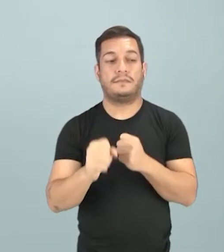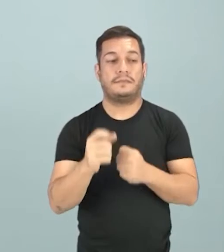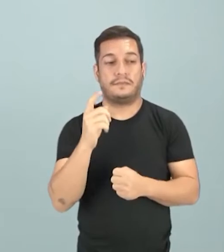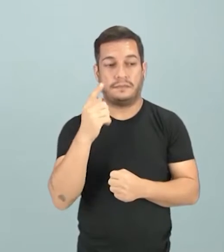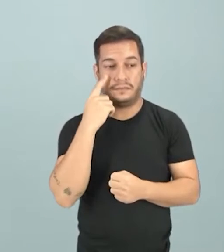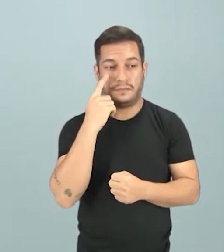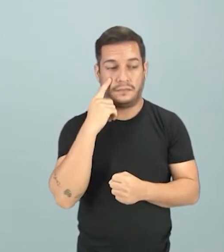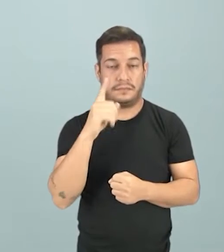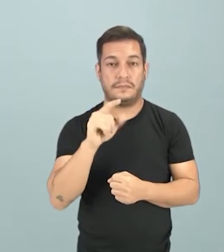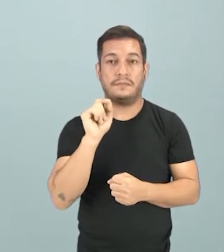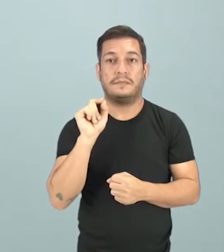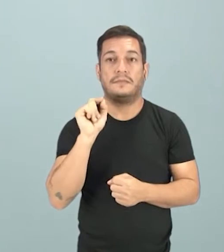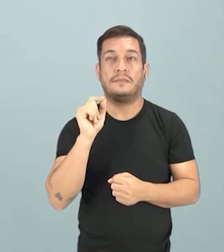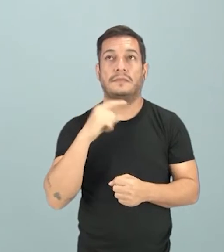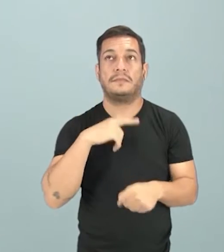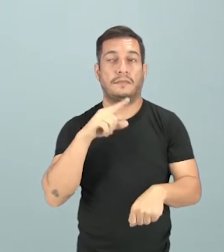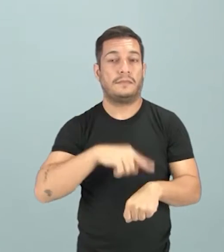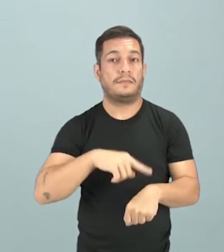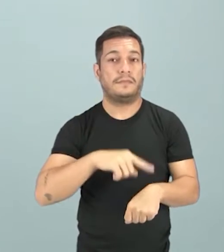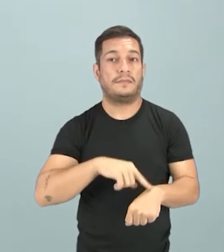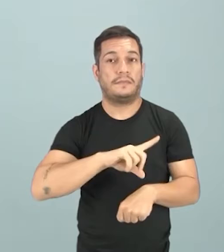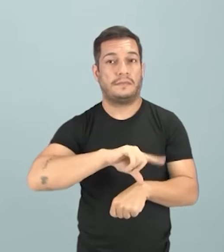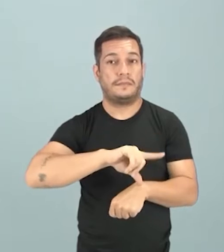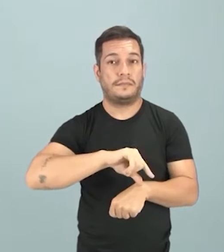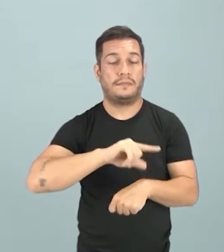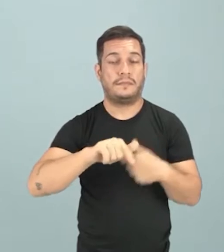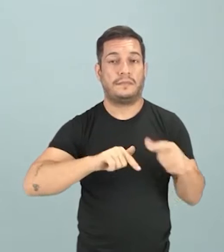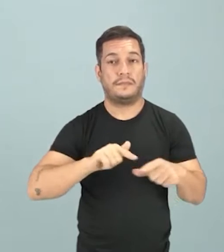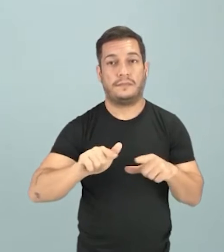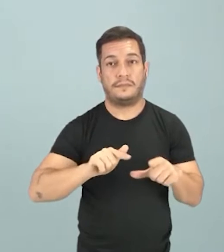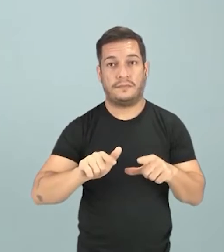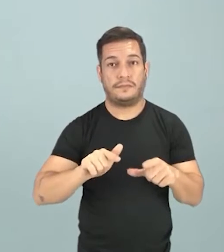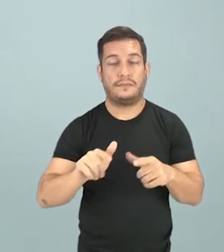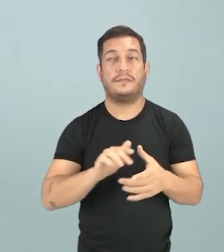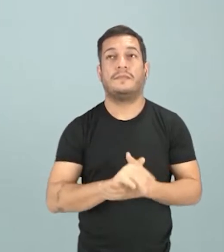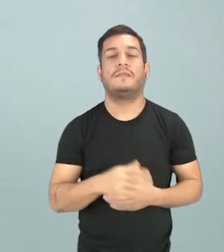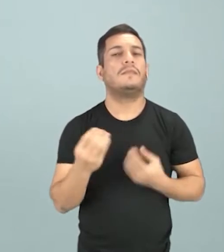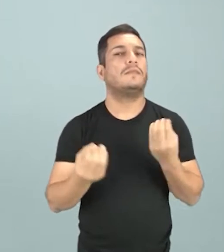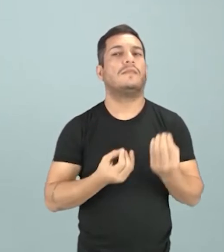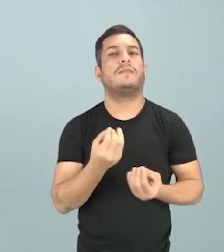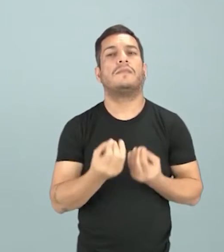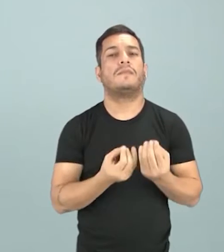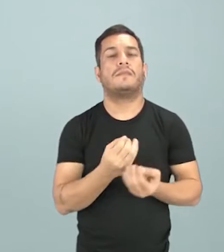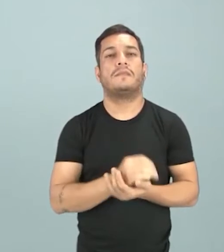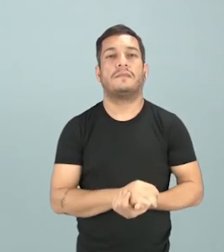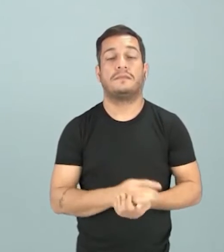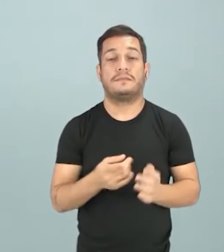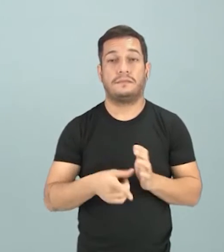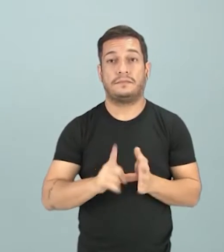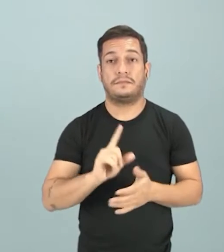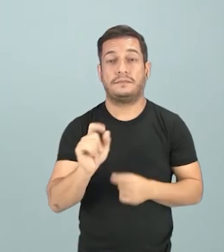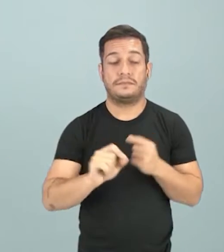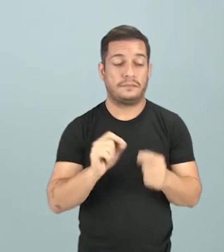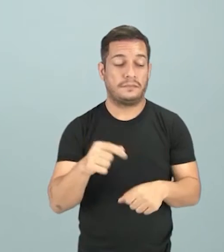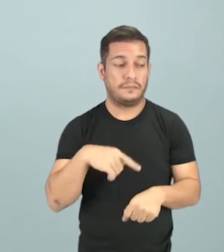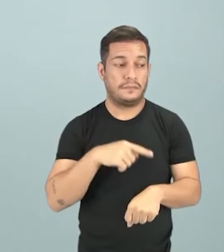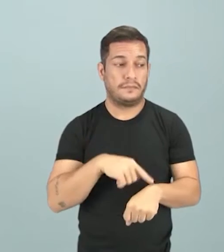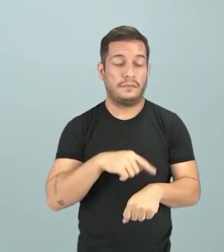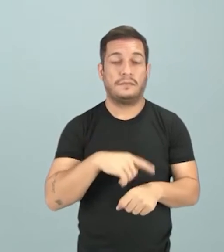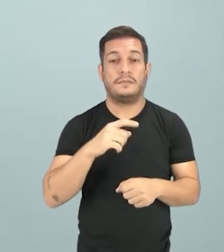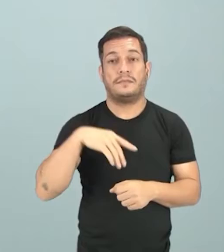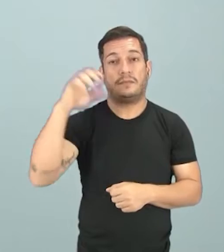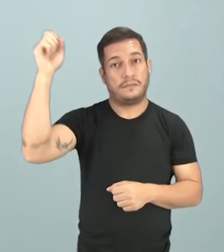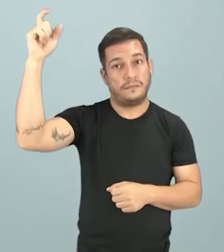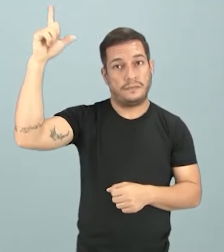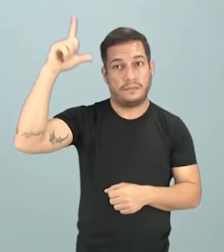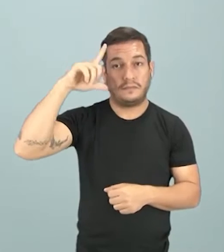ela marcou o horário do trabalho, do trabalhador. De que forma? Antes era marcado pela luz do